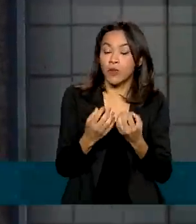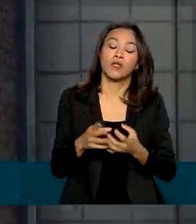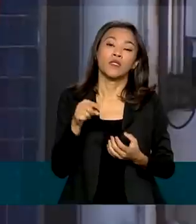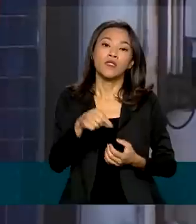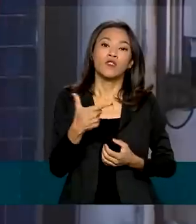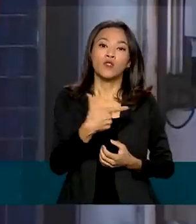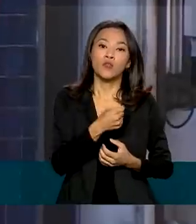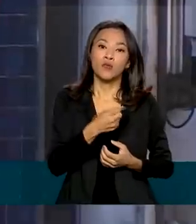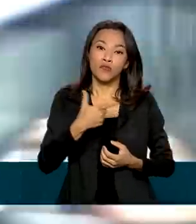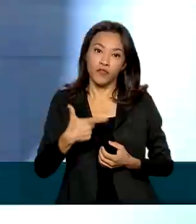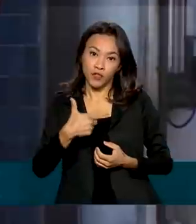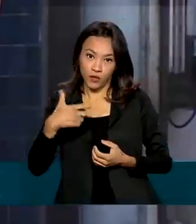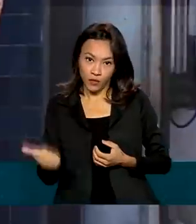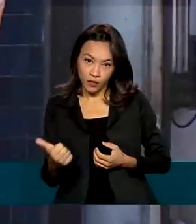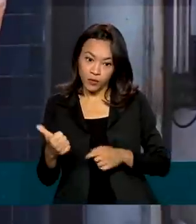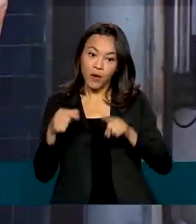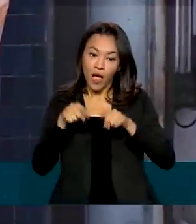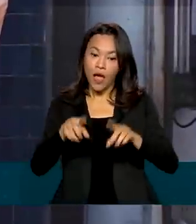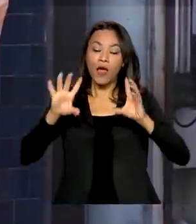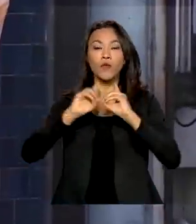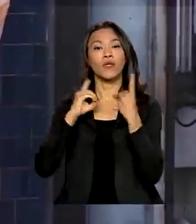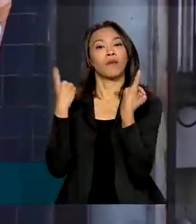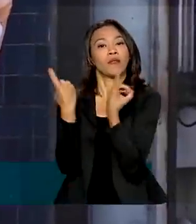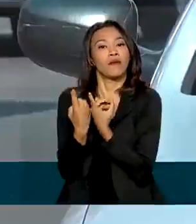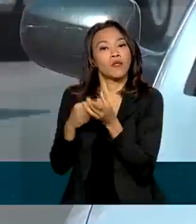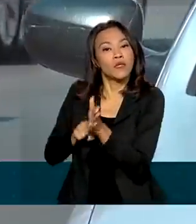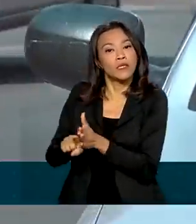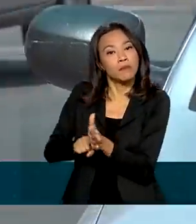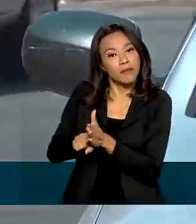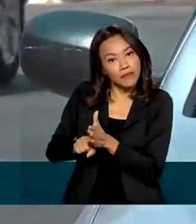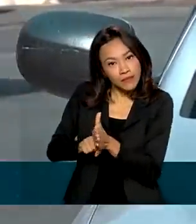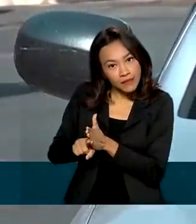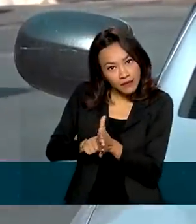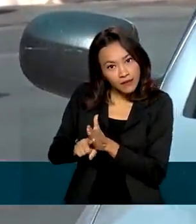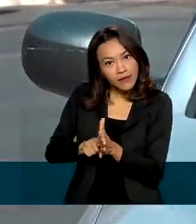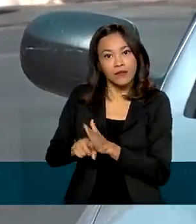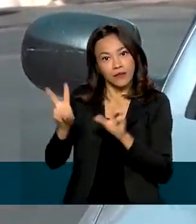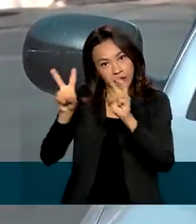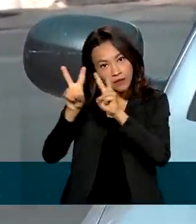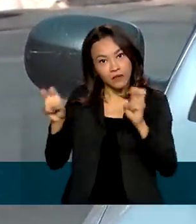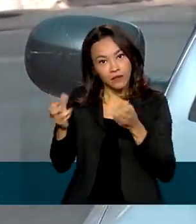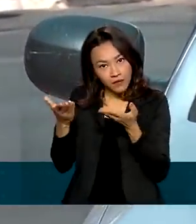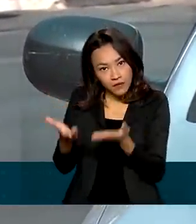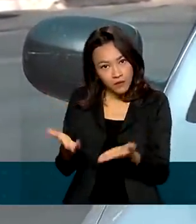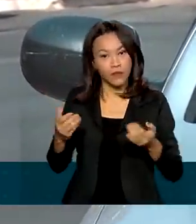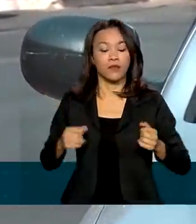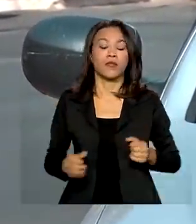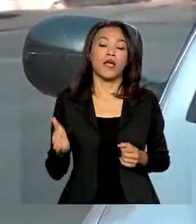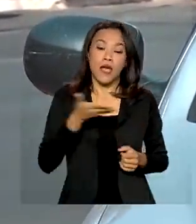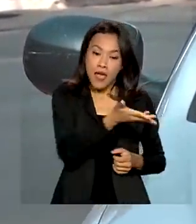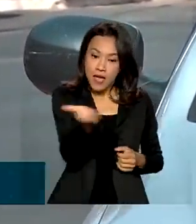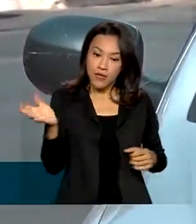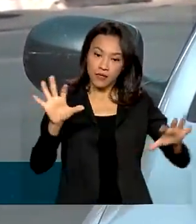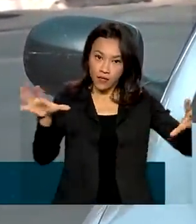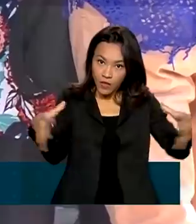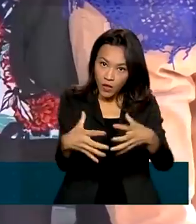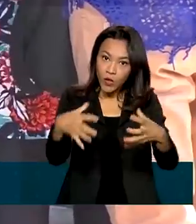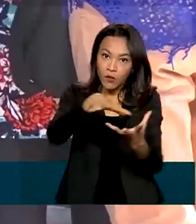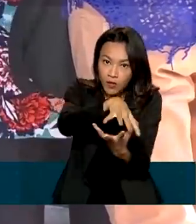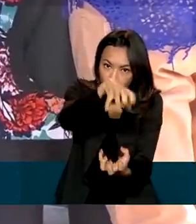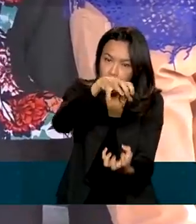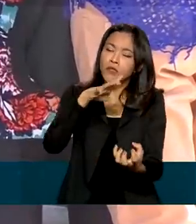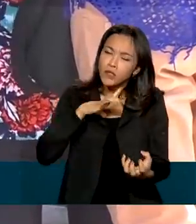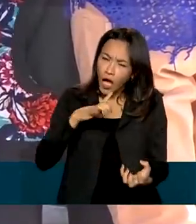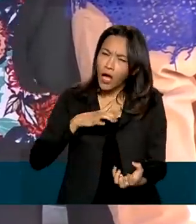DIESE, o Departamento Intersindical de Estatística e Estudos Socioeconômicos. Essa população, mesmo com os